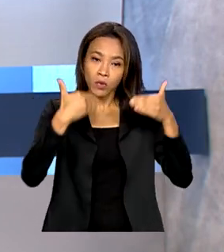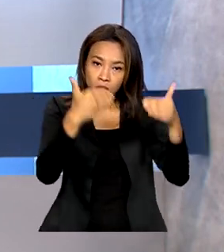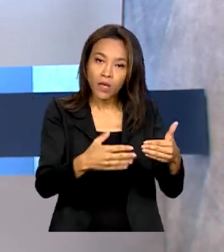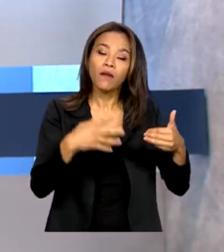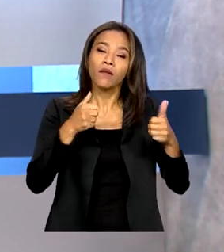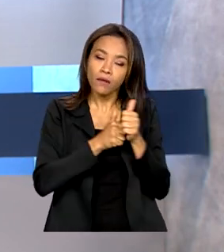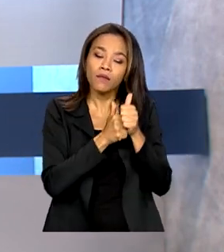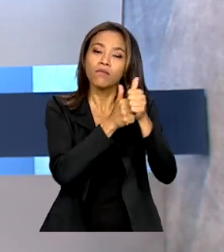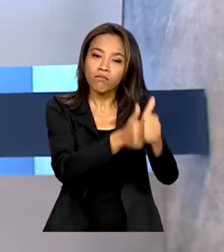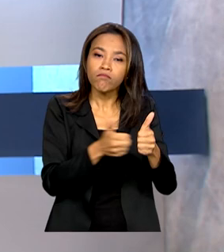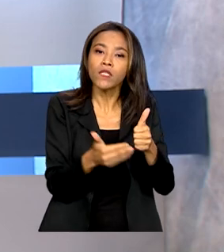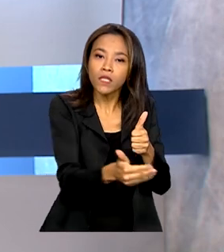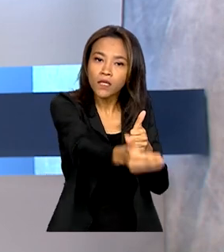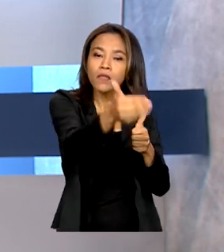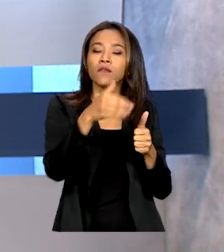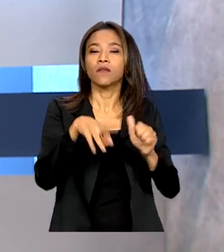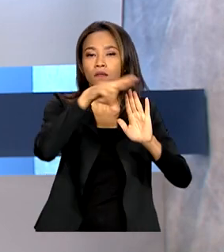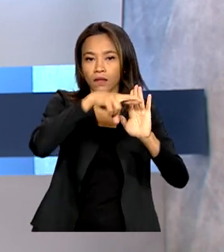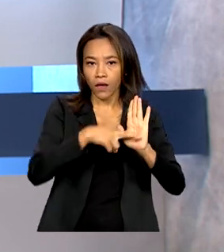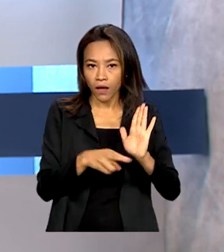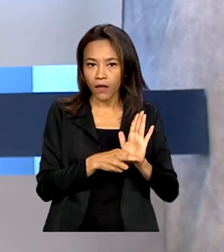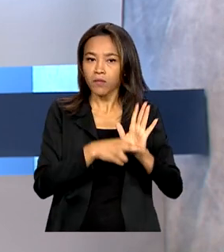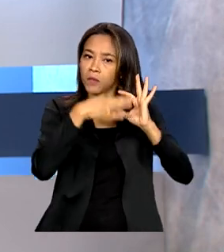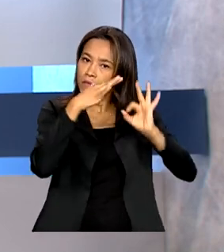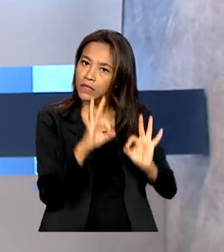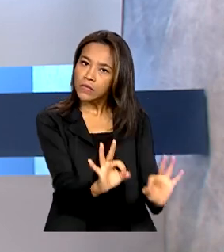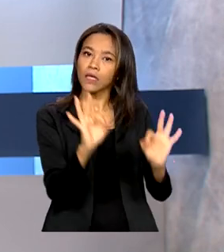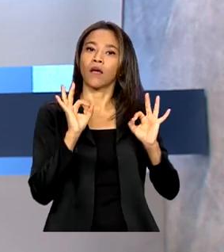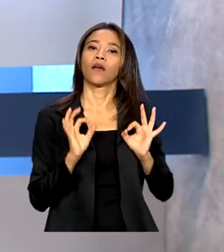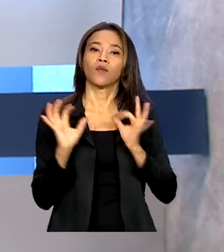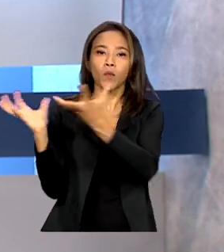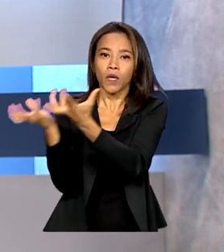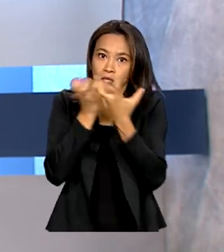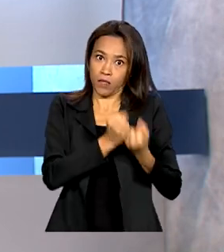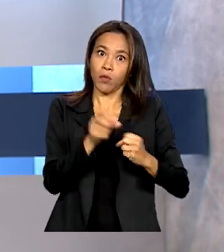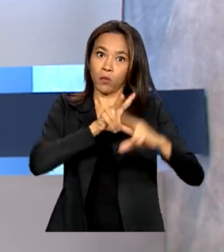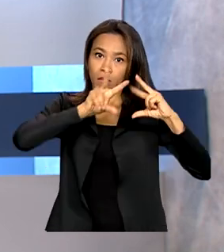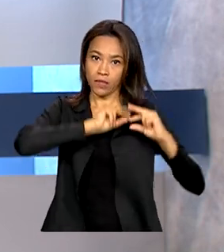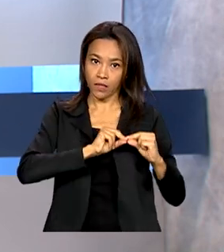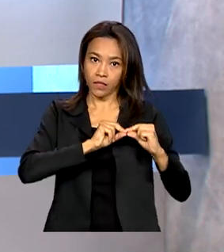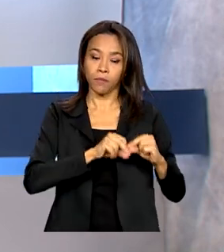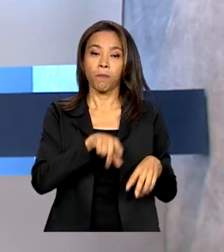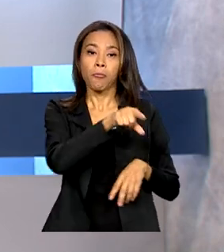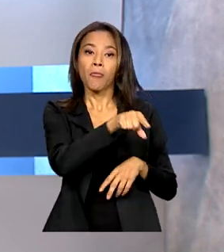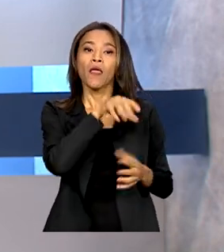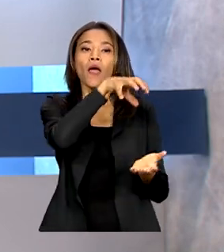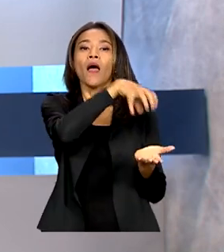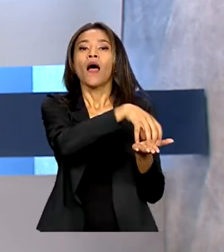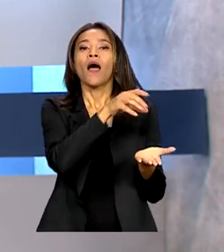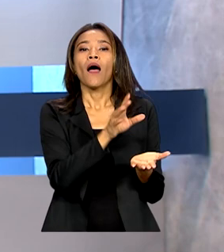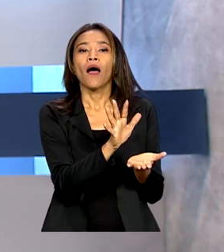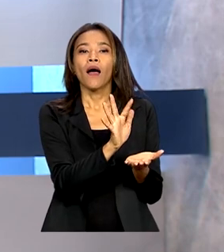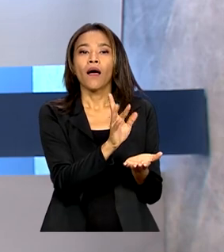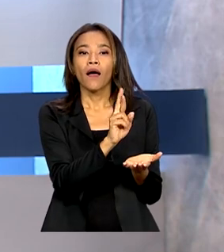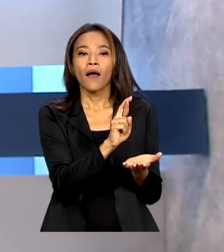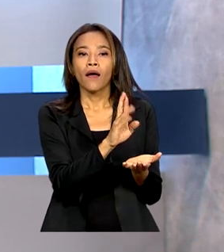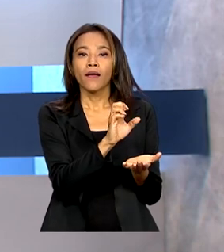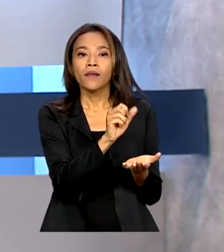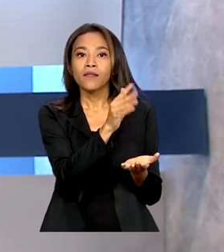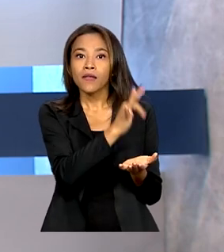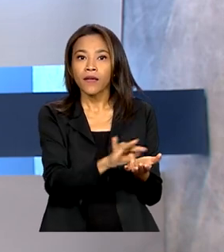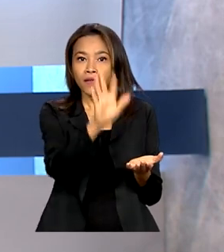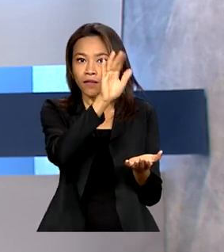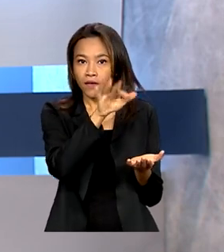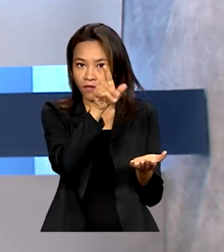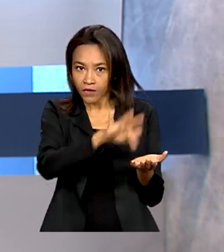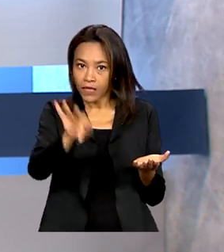cabíveis para o correto encaminhamento do acervo recebido. A Receita Federal informou, por meio de nota, que não houve tentativa de